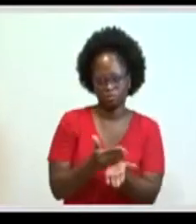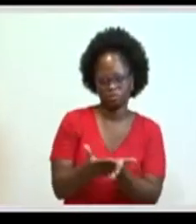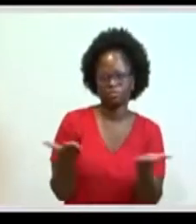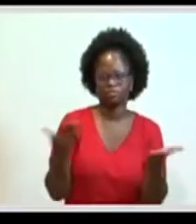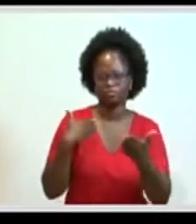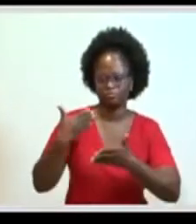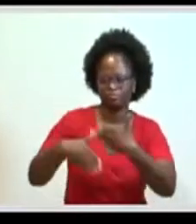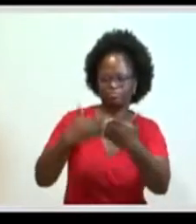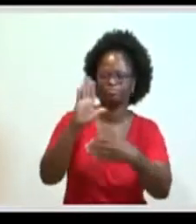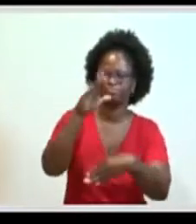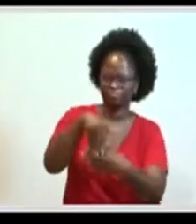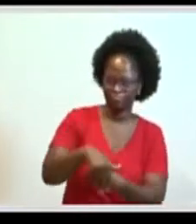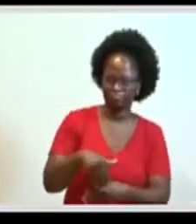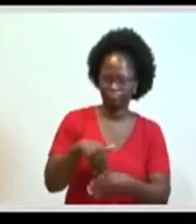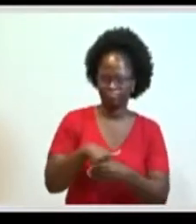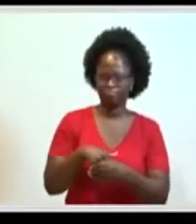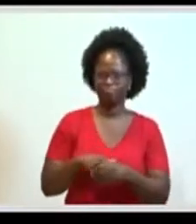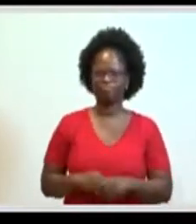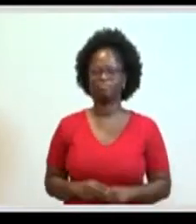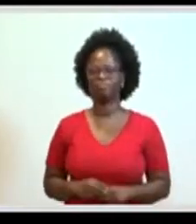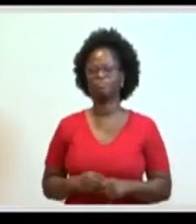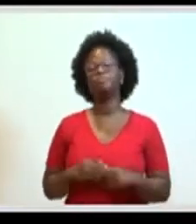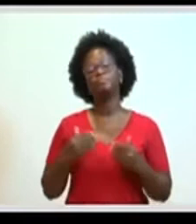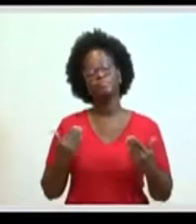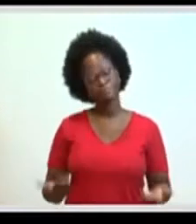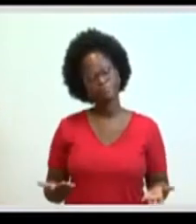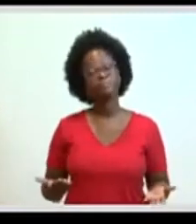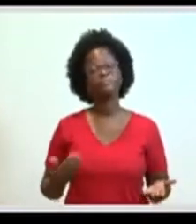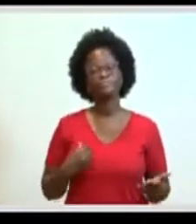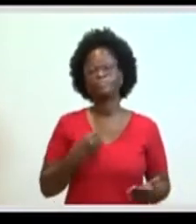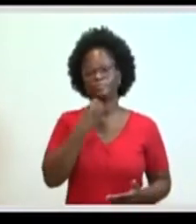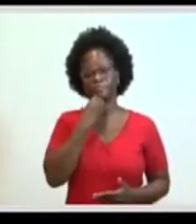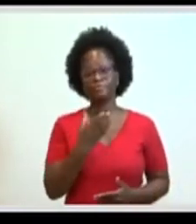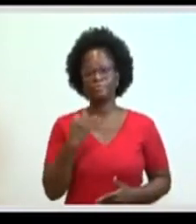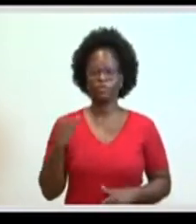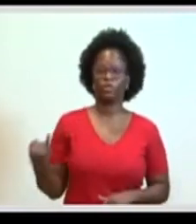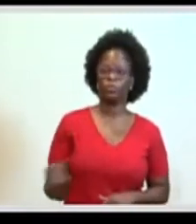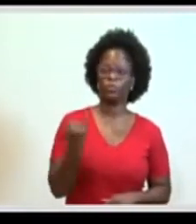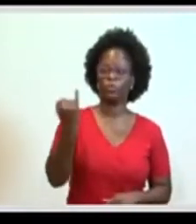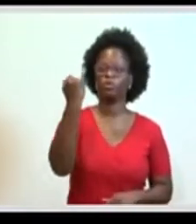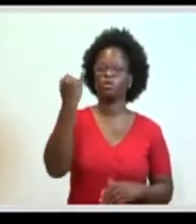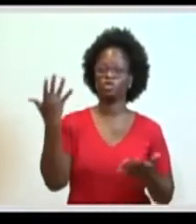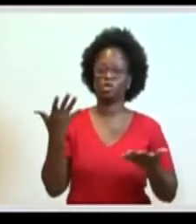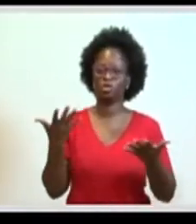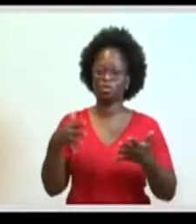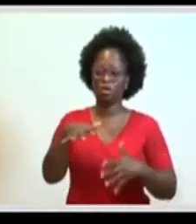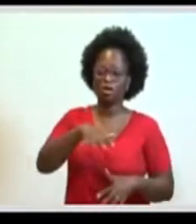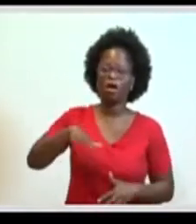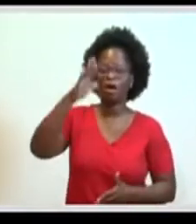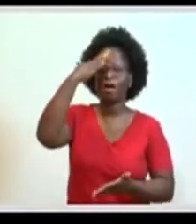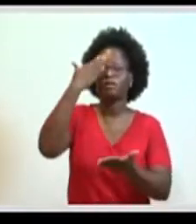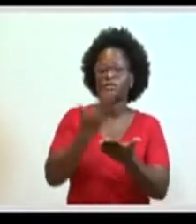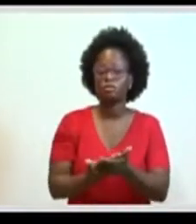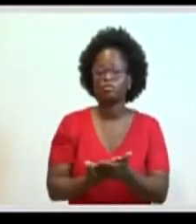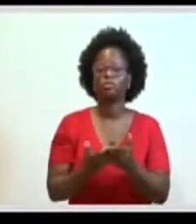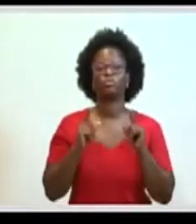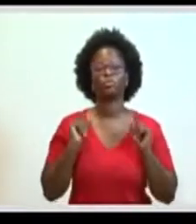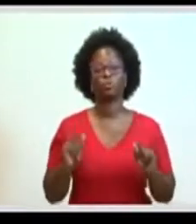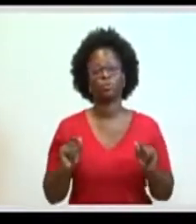o nosso processo eleitoral. É, bom, é importante a comunidade, acredito